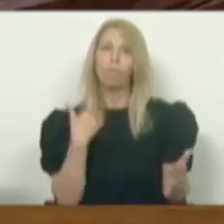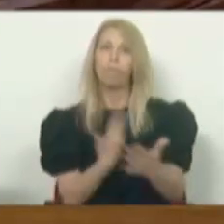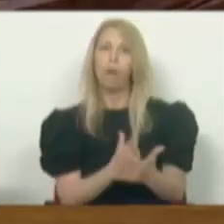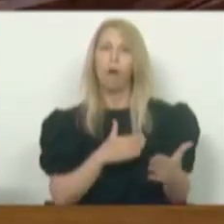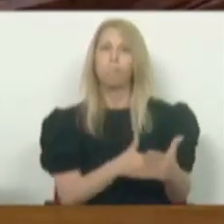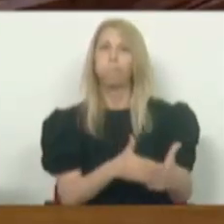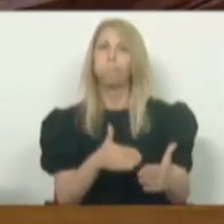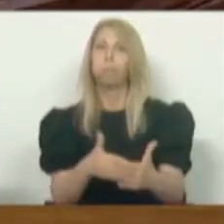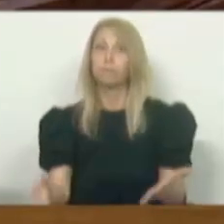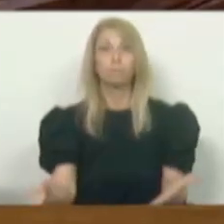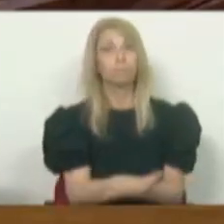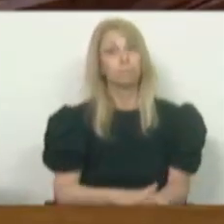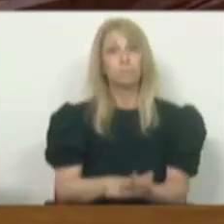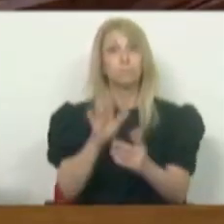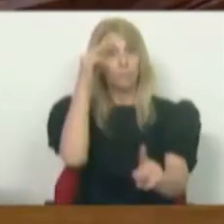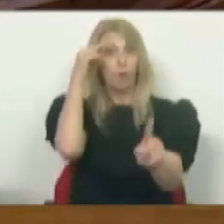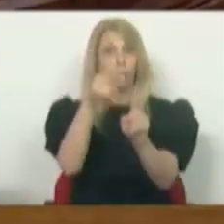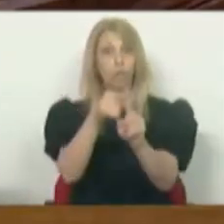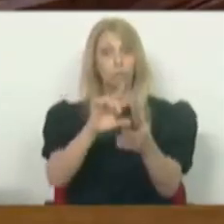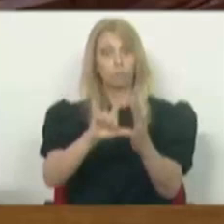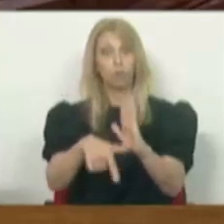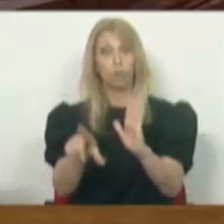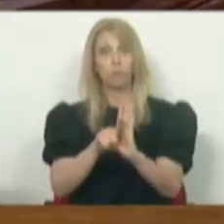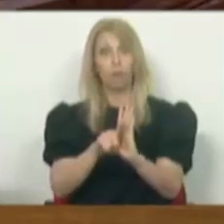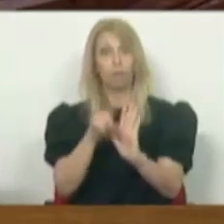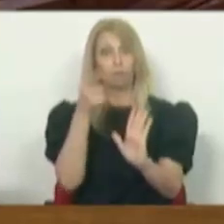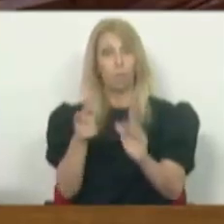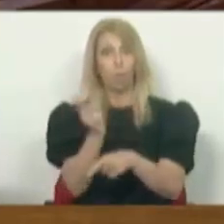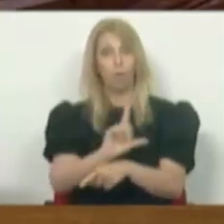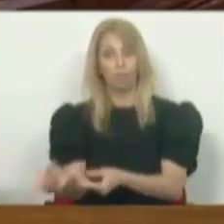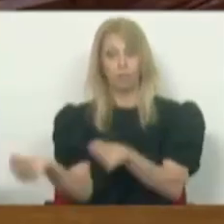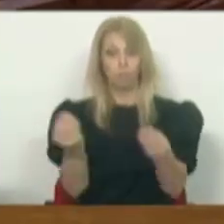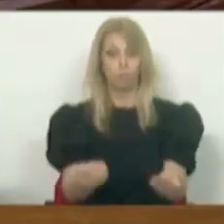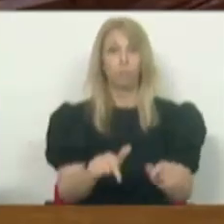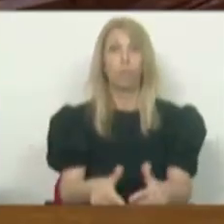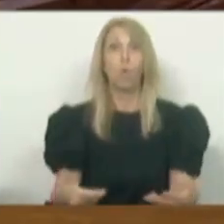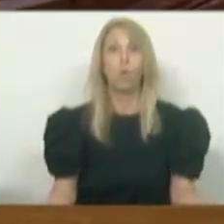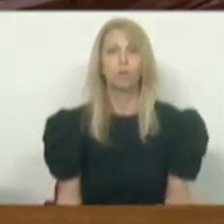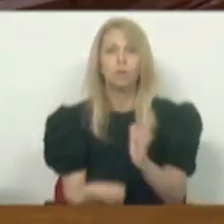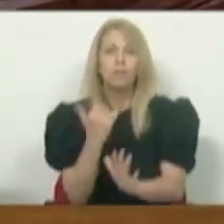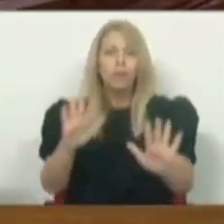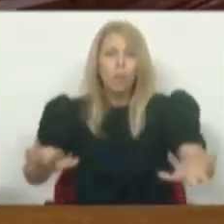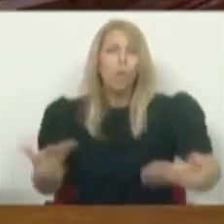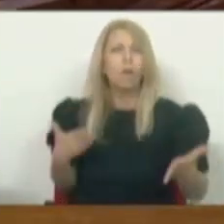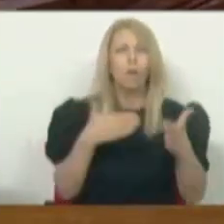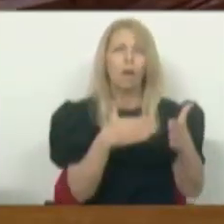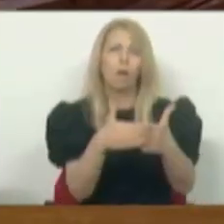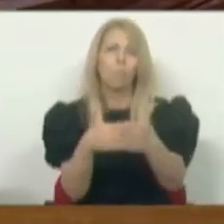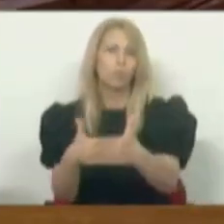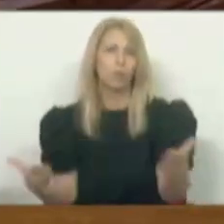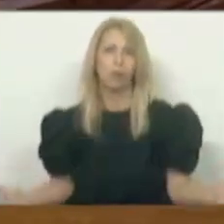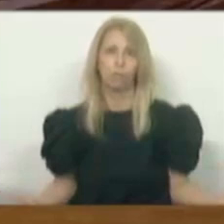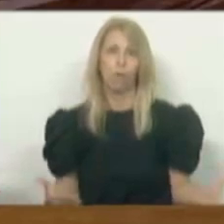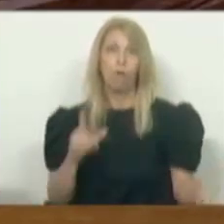esse o objeto do projeto de lei que o livro aqui hoje apresenta, removendo qualquer tipo de obstáculos, obrigando a banca a